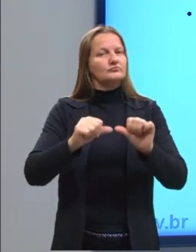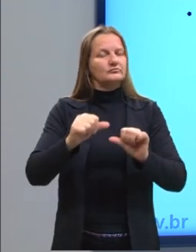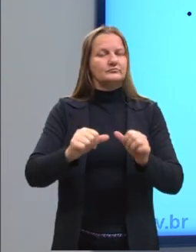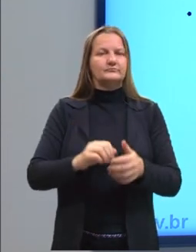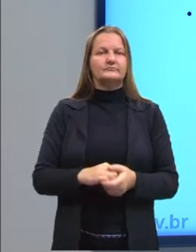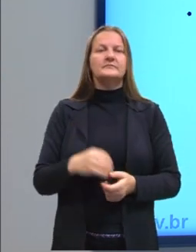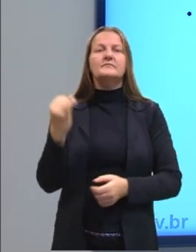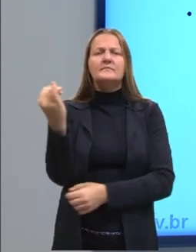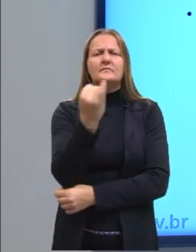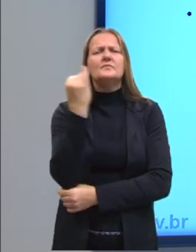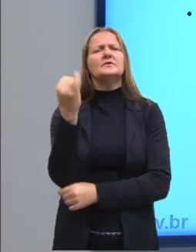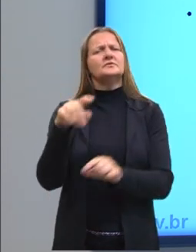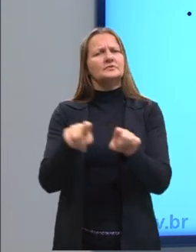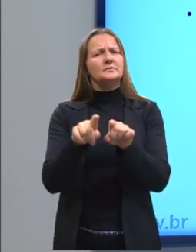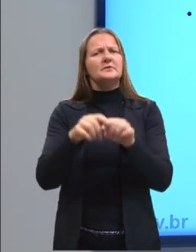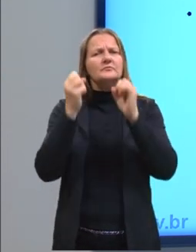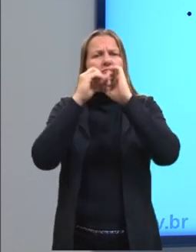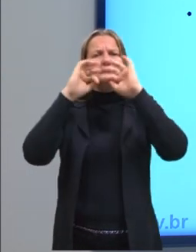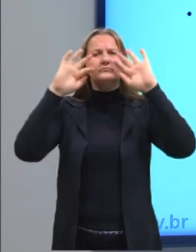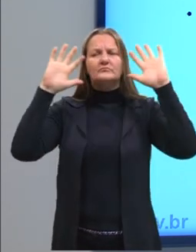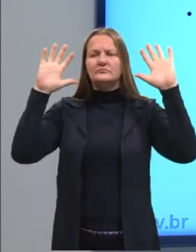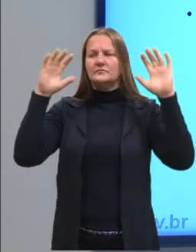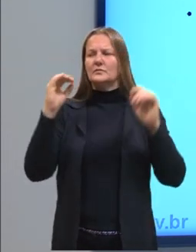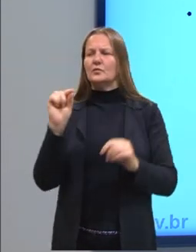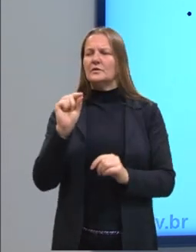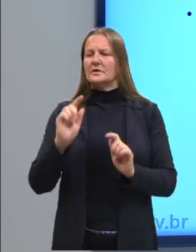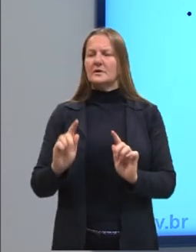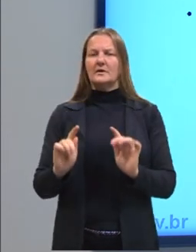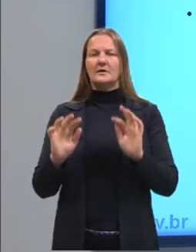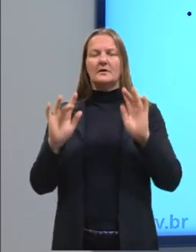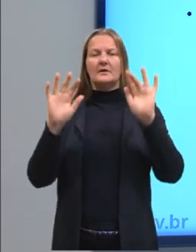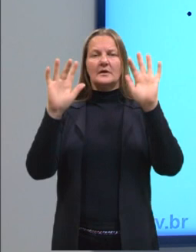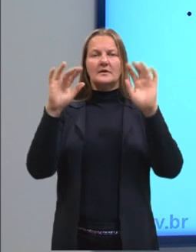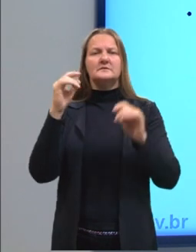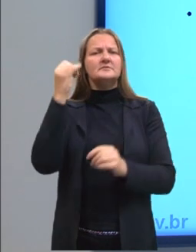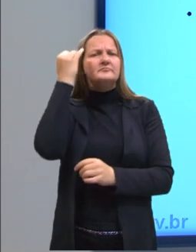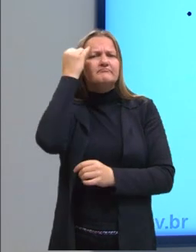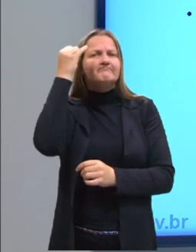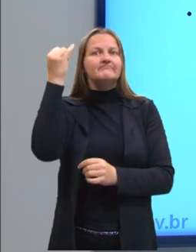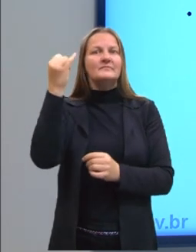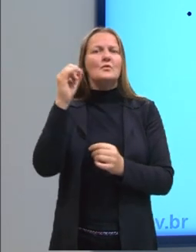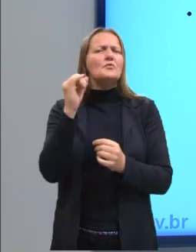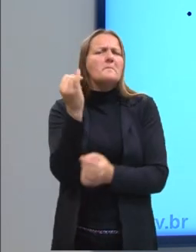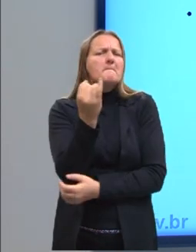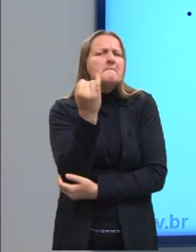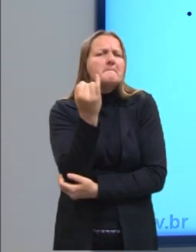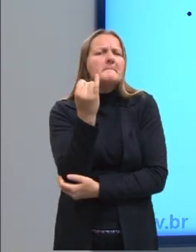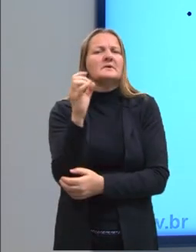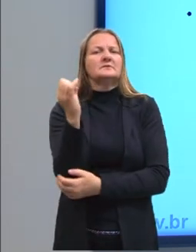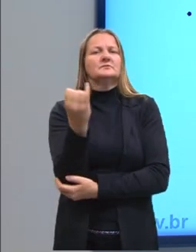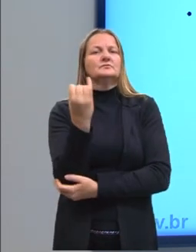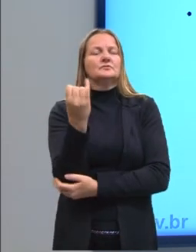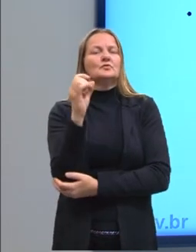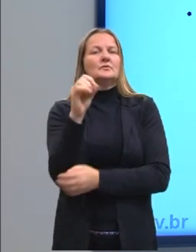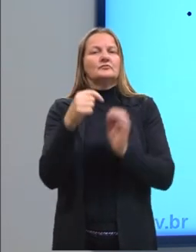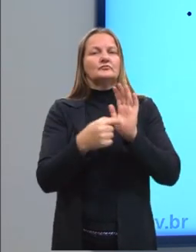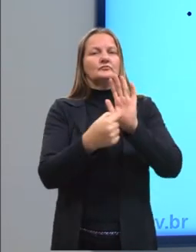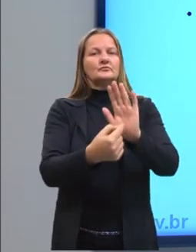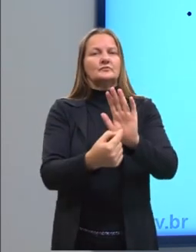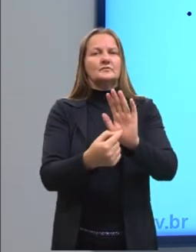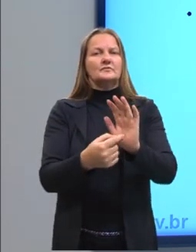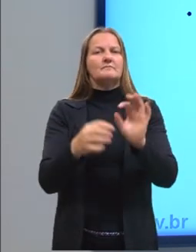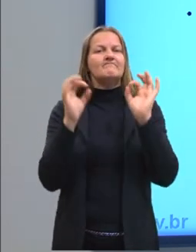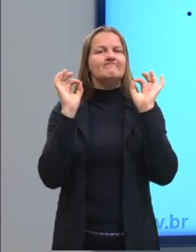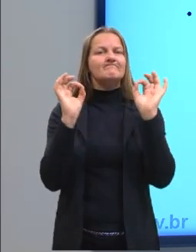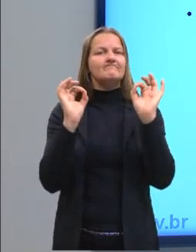É importante também a gente entender o que são os gases ideais. Gases ideais, primeira coisa importante, eles são ideais. Eles